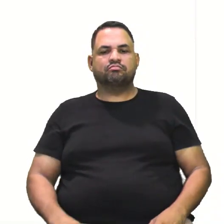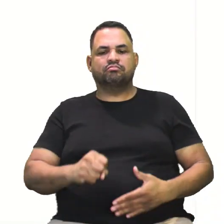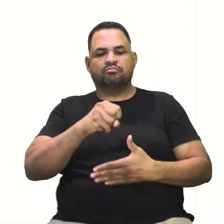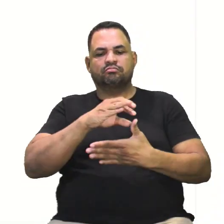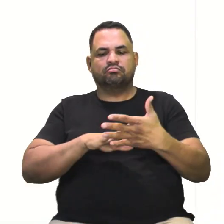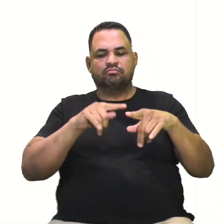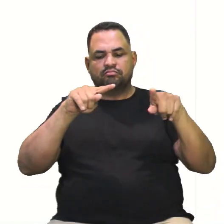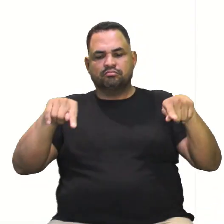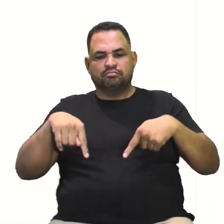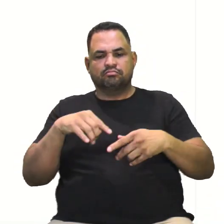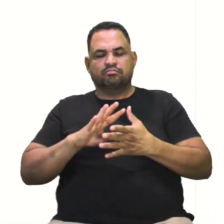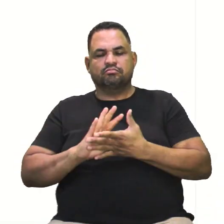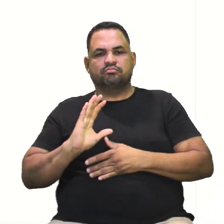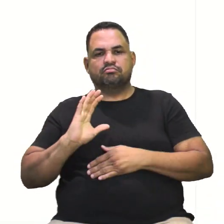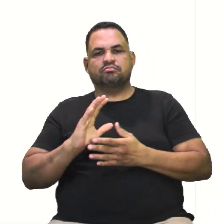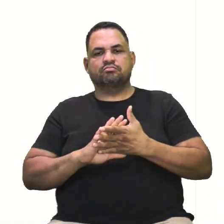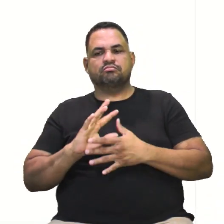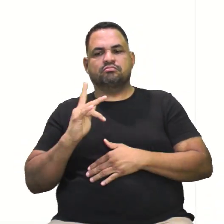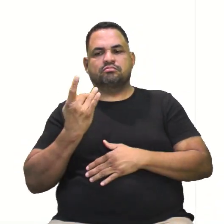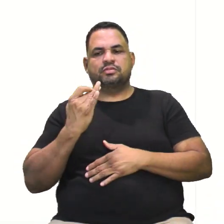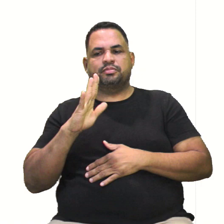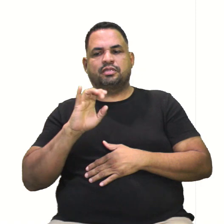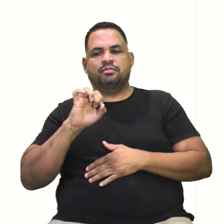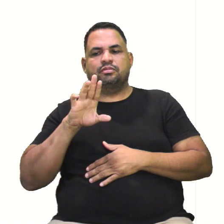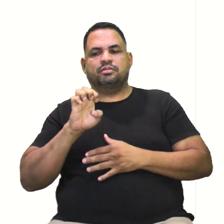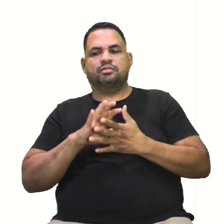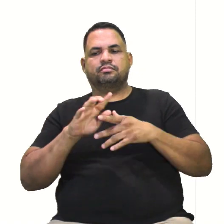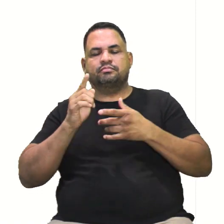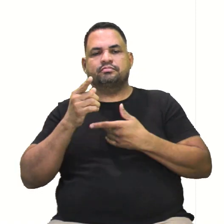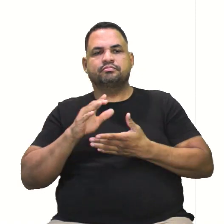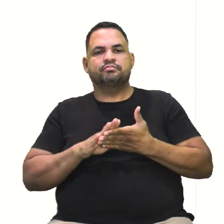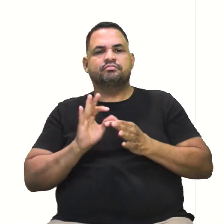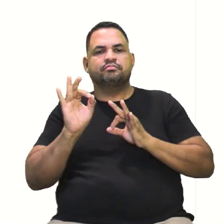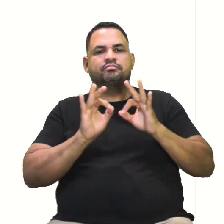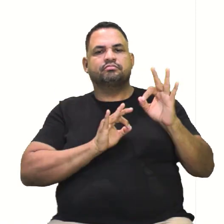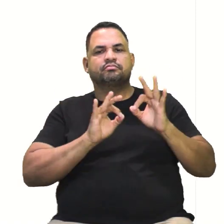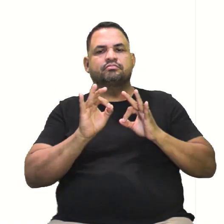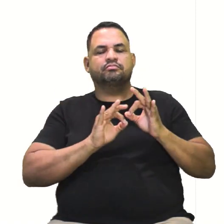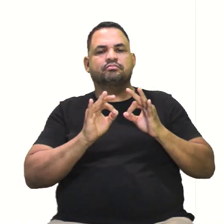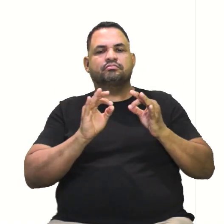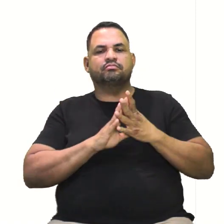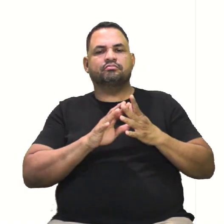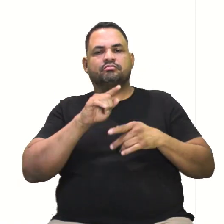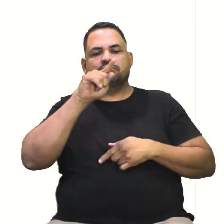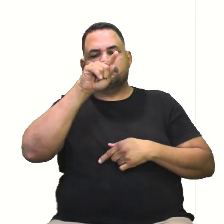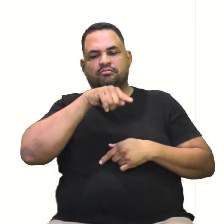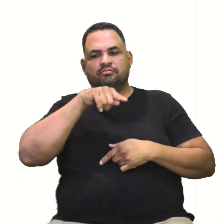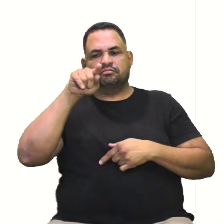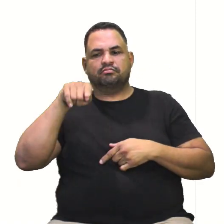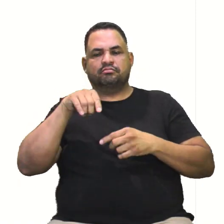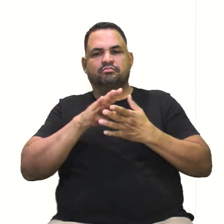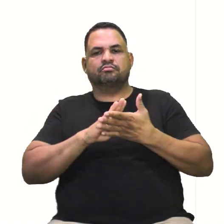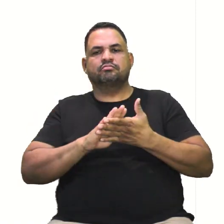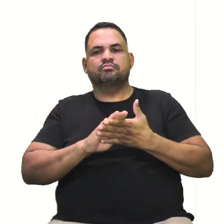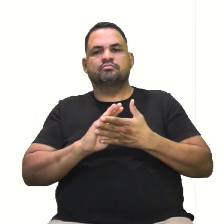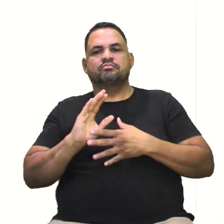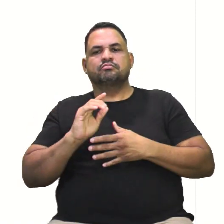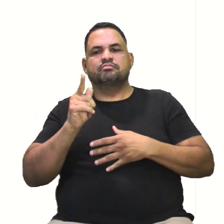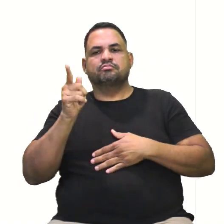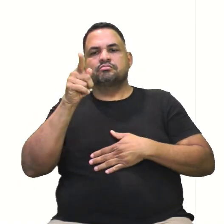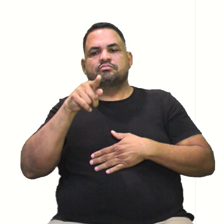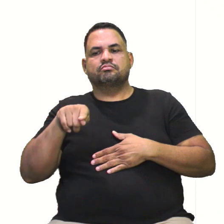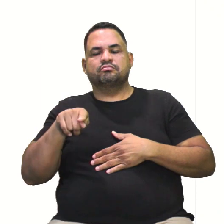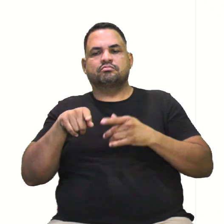atividades de sala sobre a hipérbole, vamos de pergunta número 1. Construa o gráfico da hipérbole, cuja a